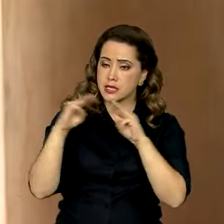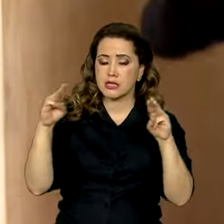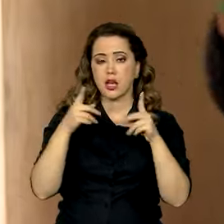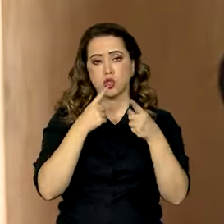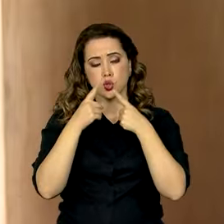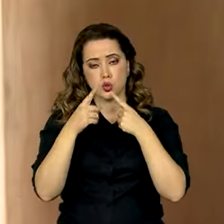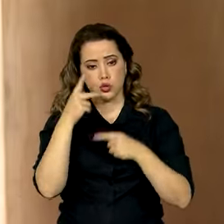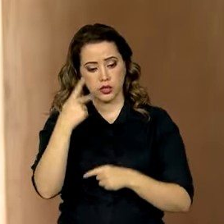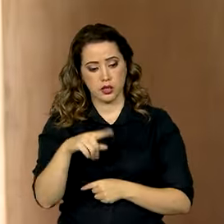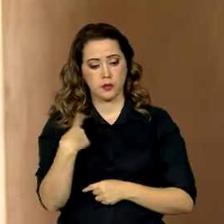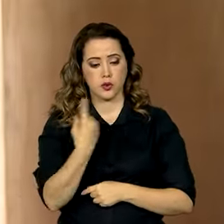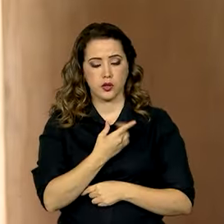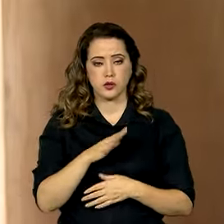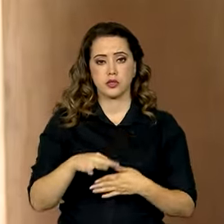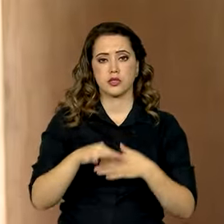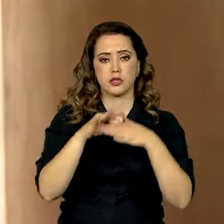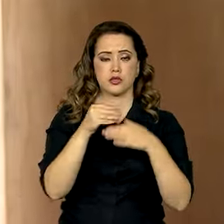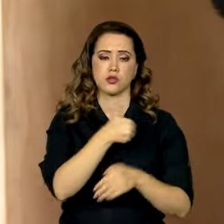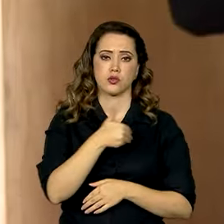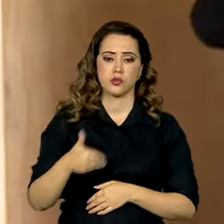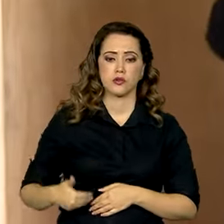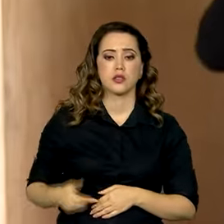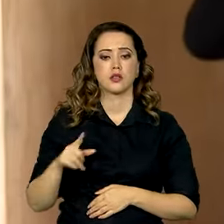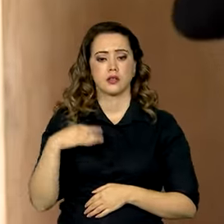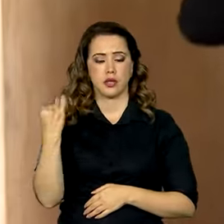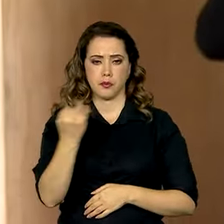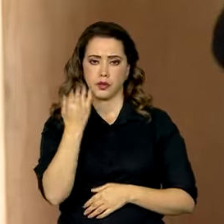para os nossos chefes de Estado e de governo. E é fundamental isso. Obrigado.